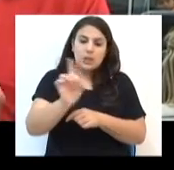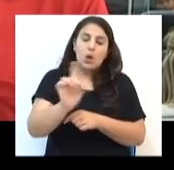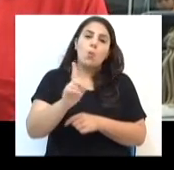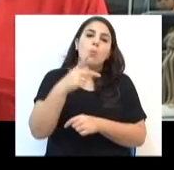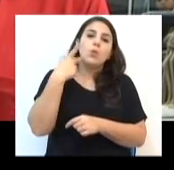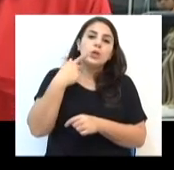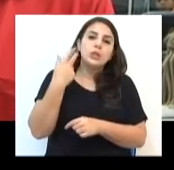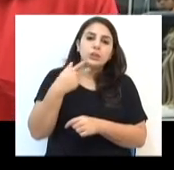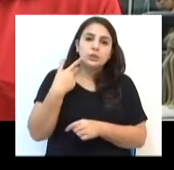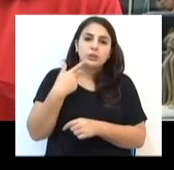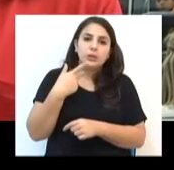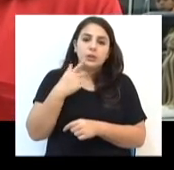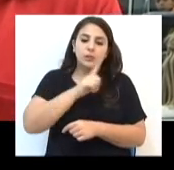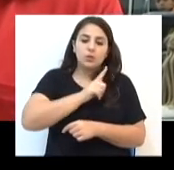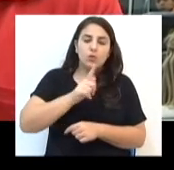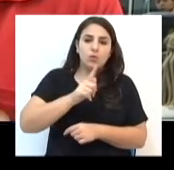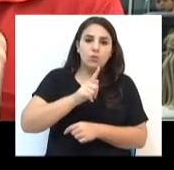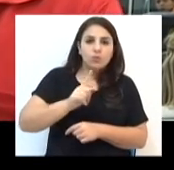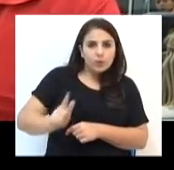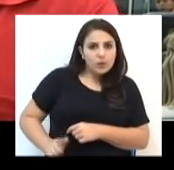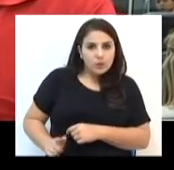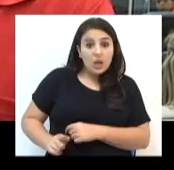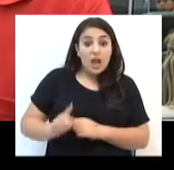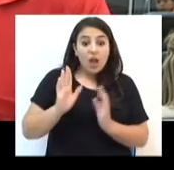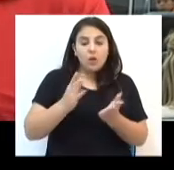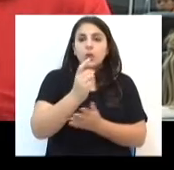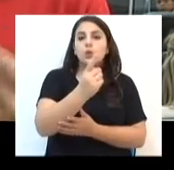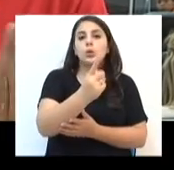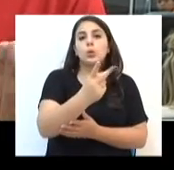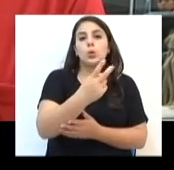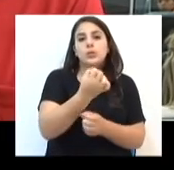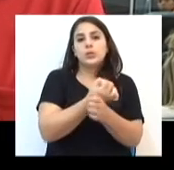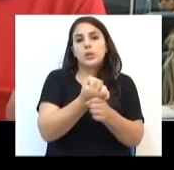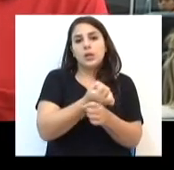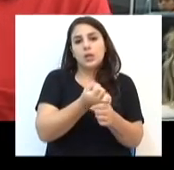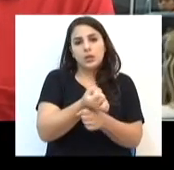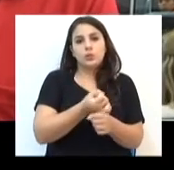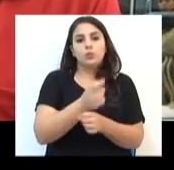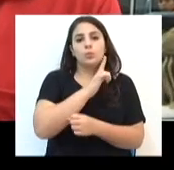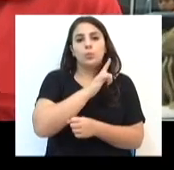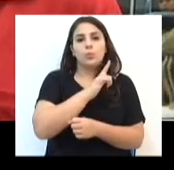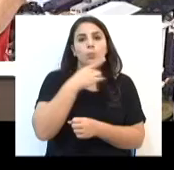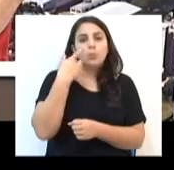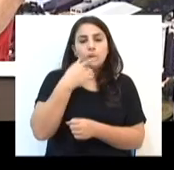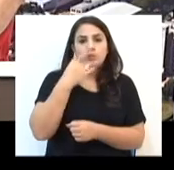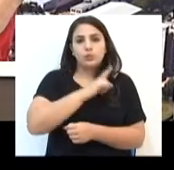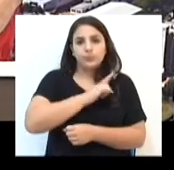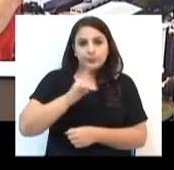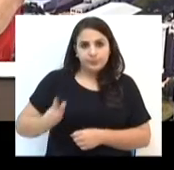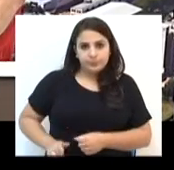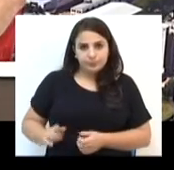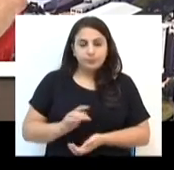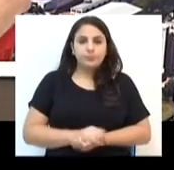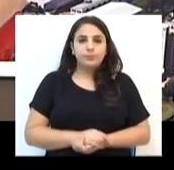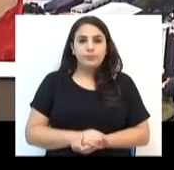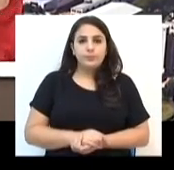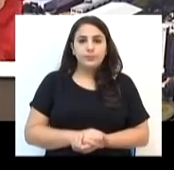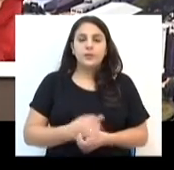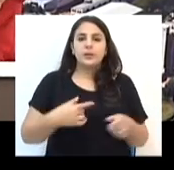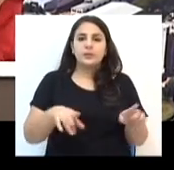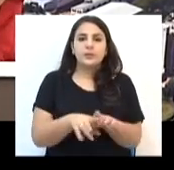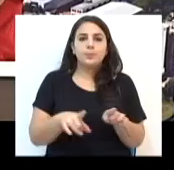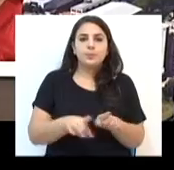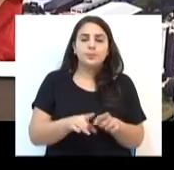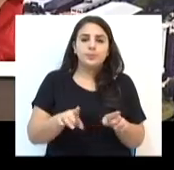de governo. E ela vem há 12 anos sendo uma política de governo. Portanto, ferramenta de manipulação. E Wilson Liu não poderia